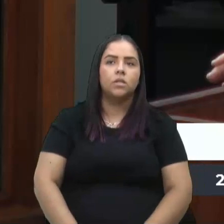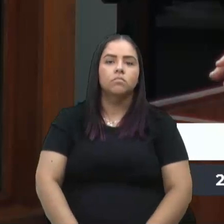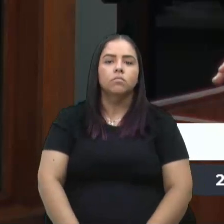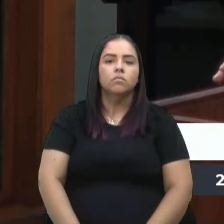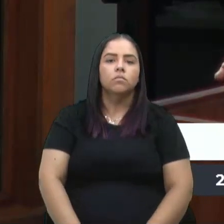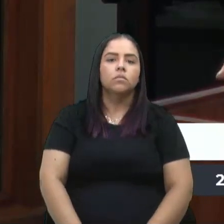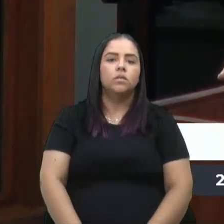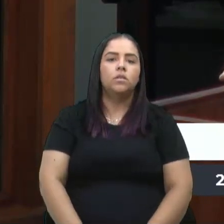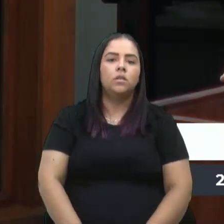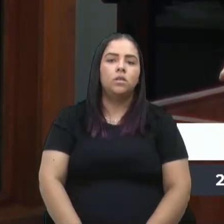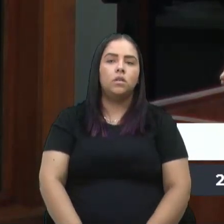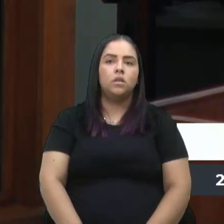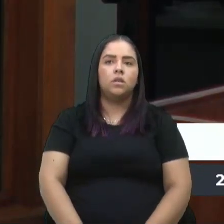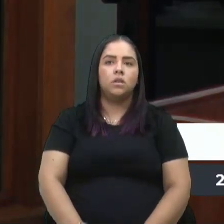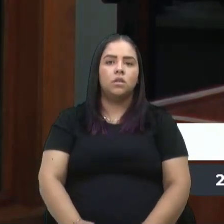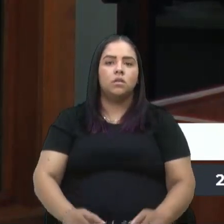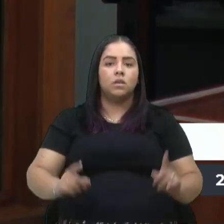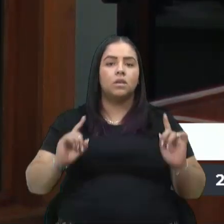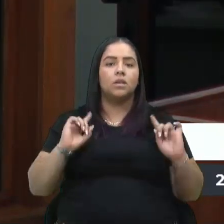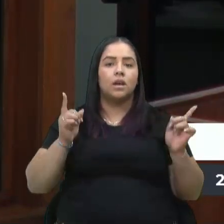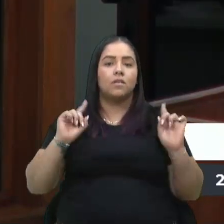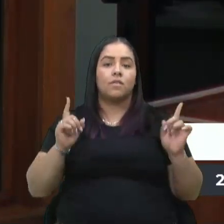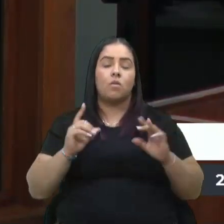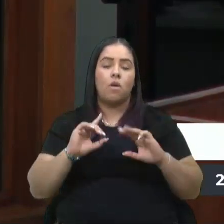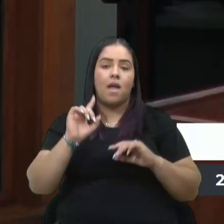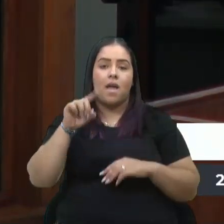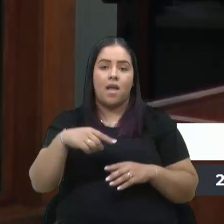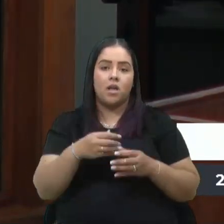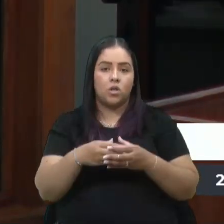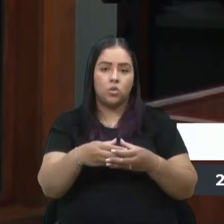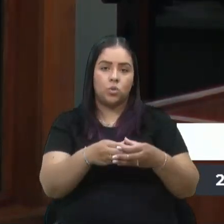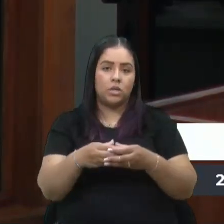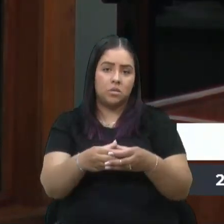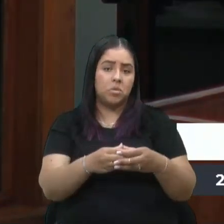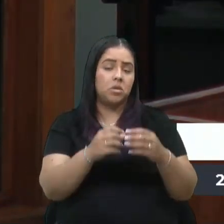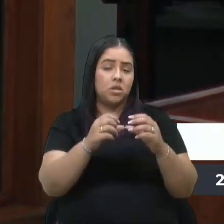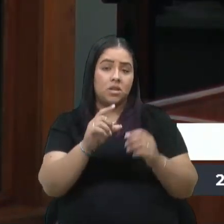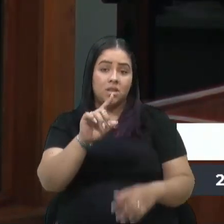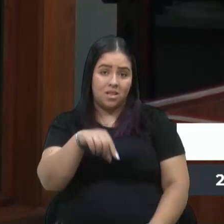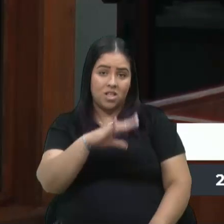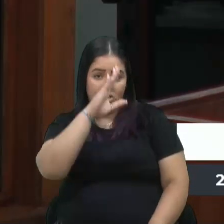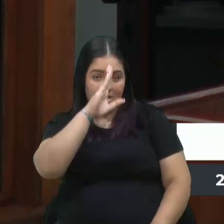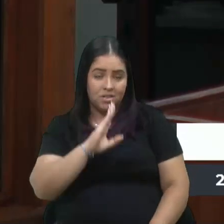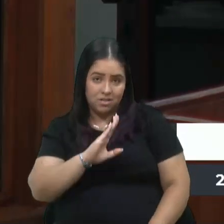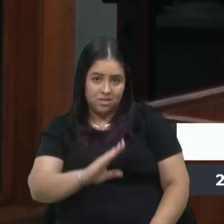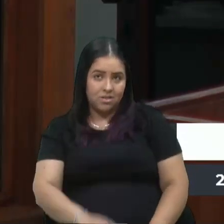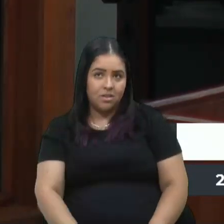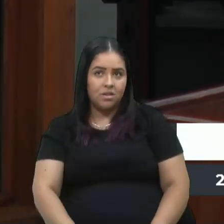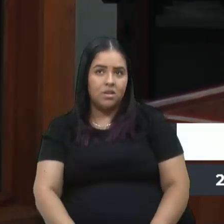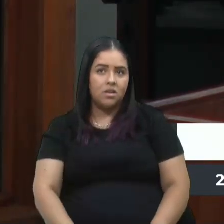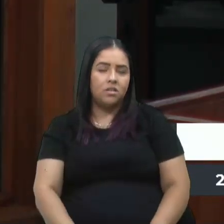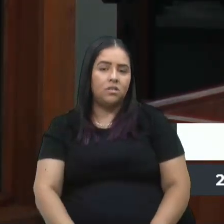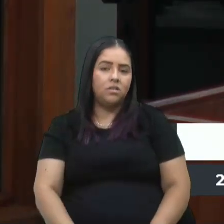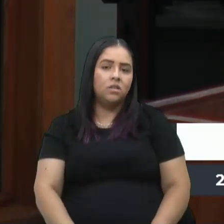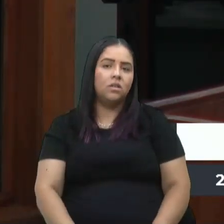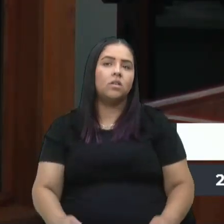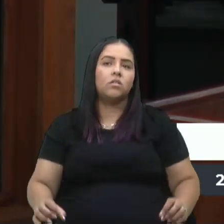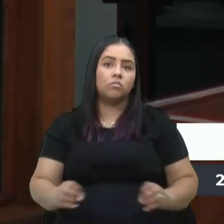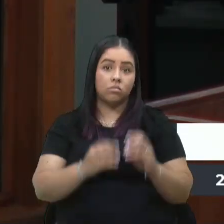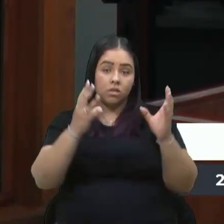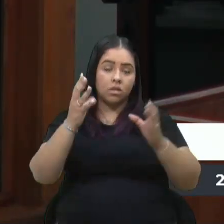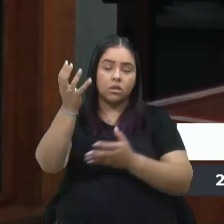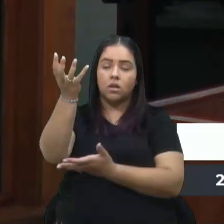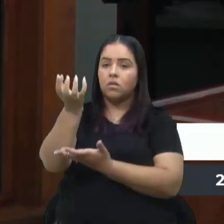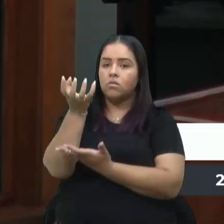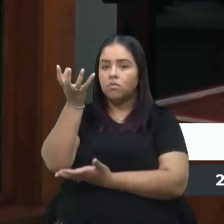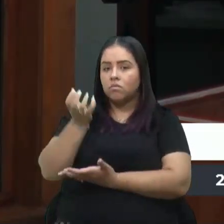O Carnaval é turismo e pode ir de graça. A Festa das Colheitas